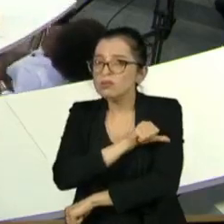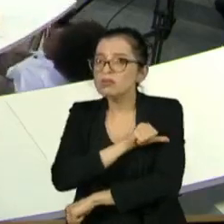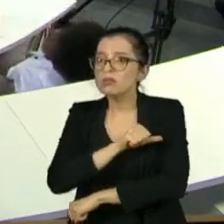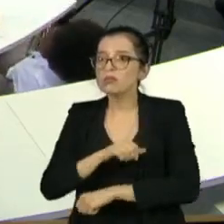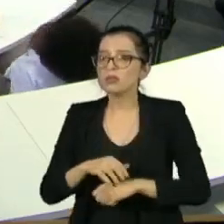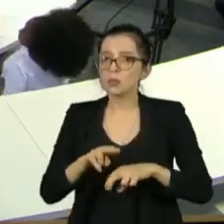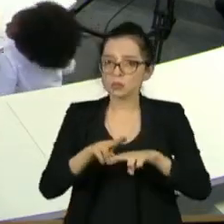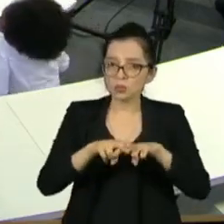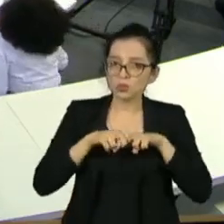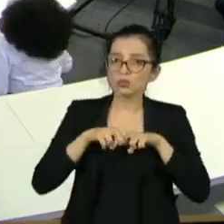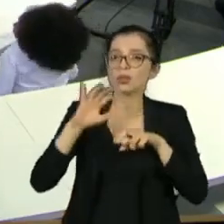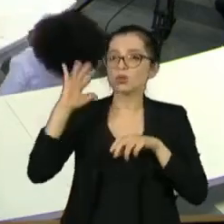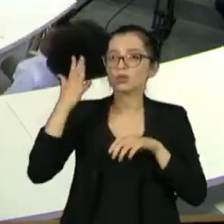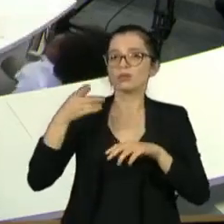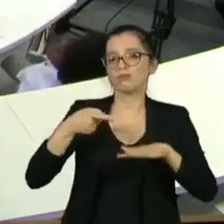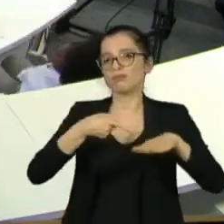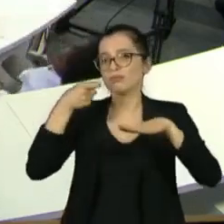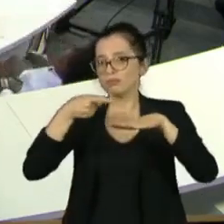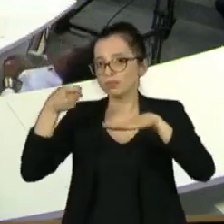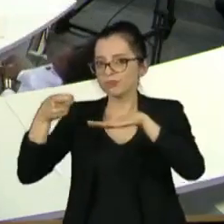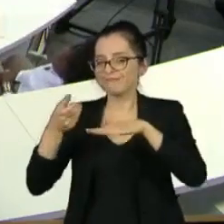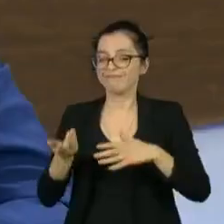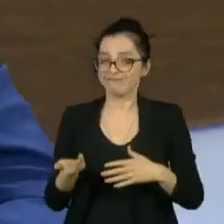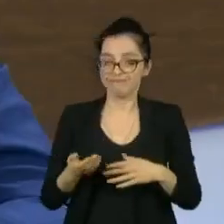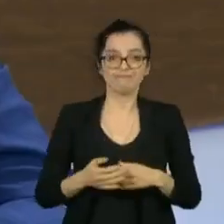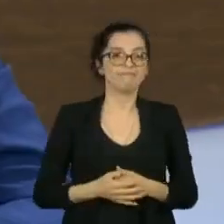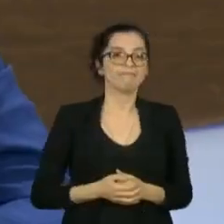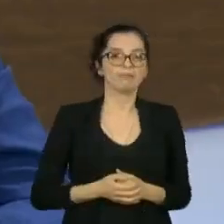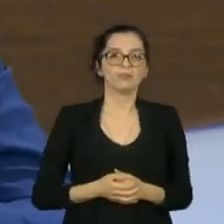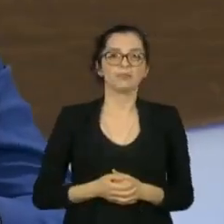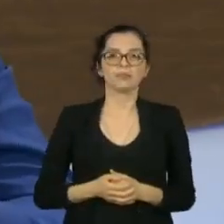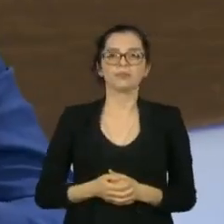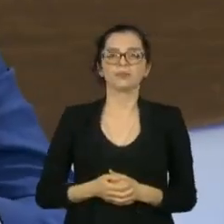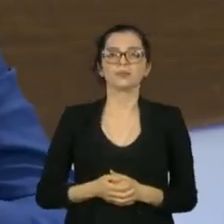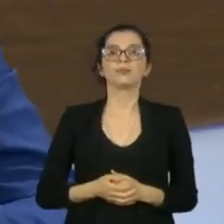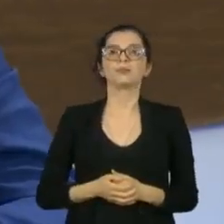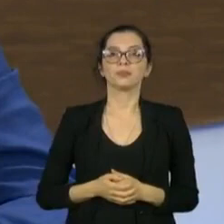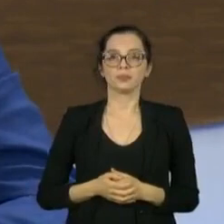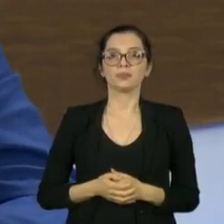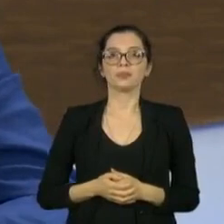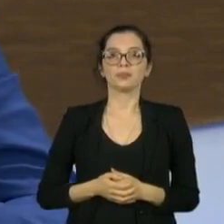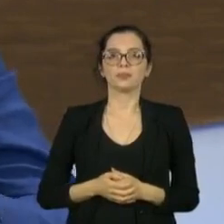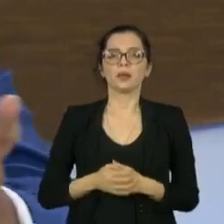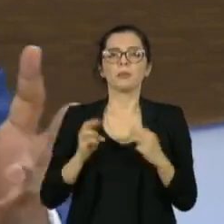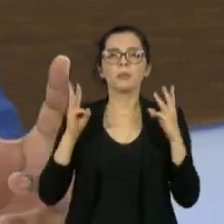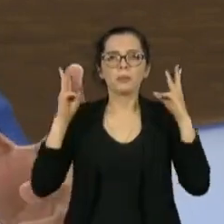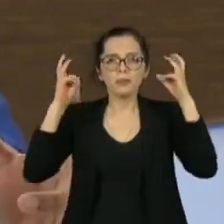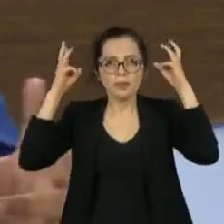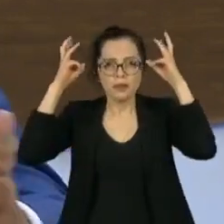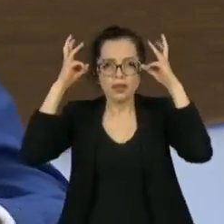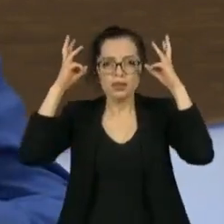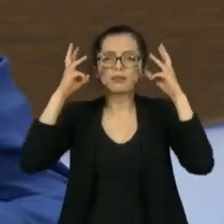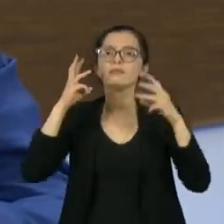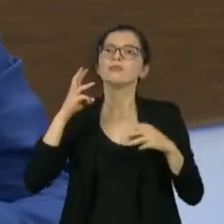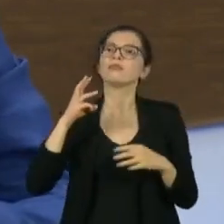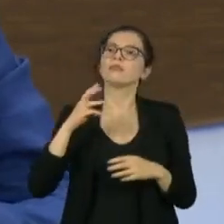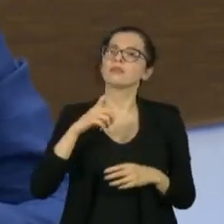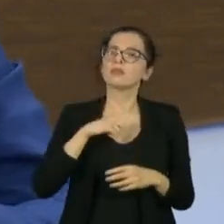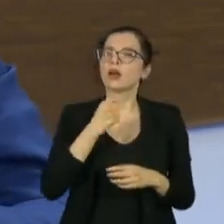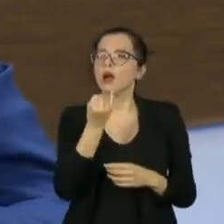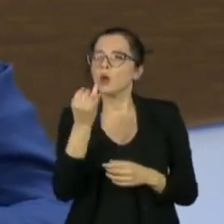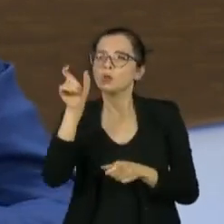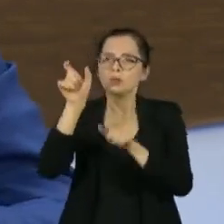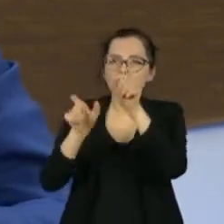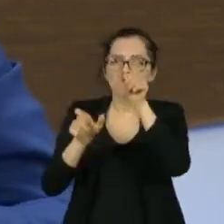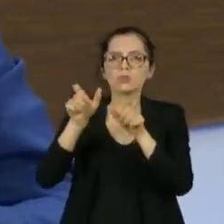Eu queria pegar essa parte que você falou do legado da Marielle, que a Laura cruzou, que as pessoas tentam como é que divide, quem quer se aproveitar e quem realmente está